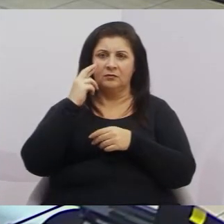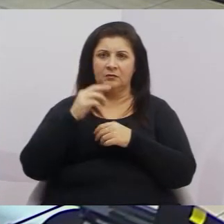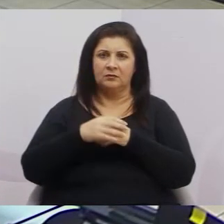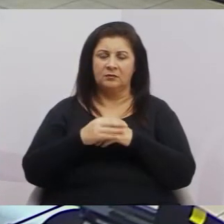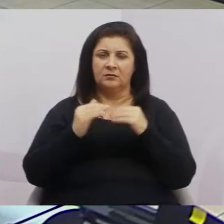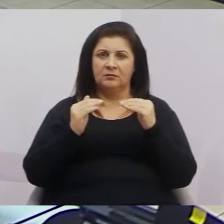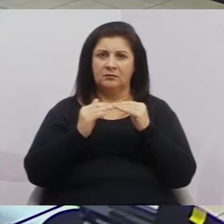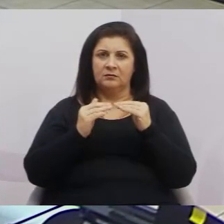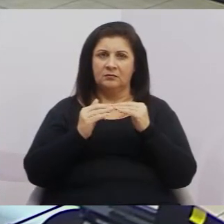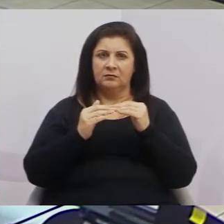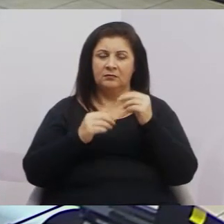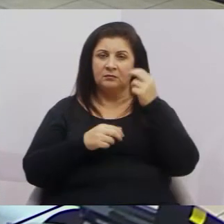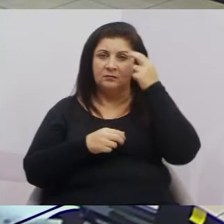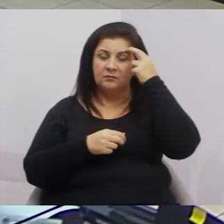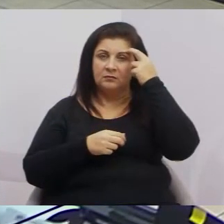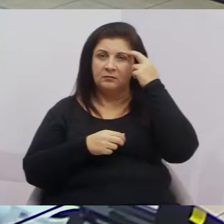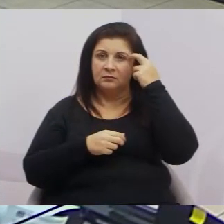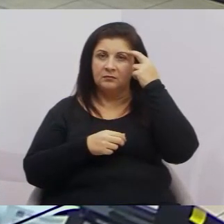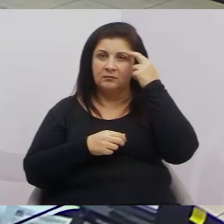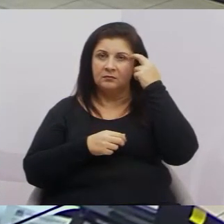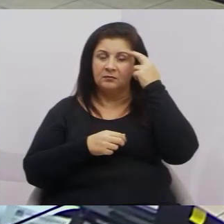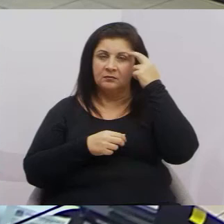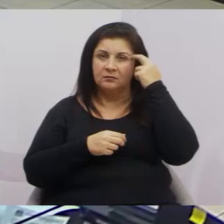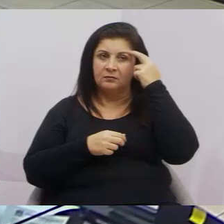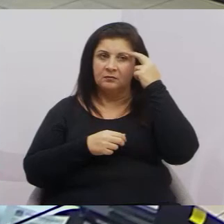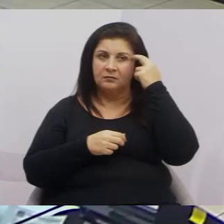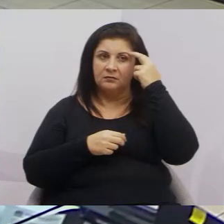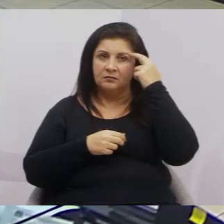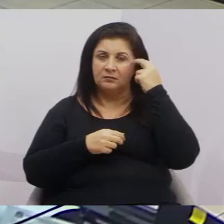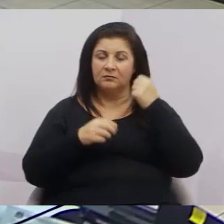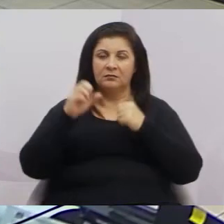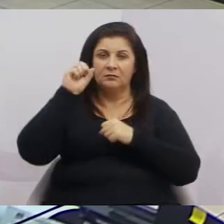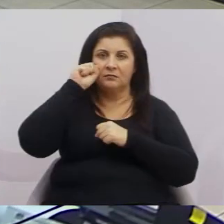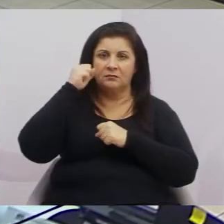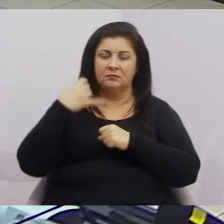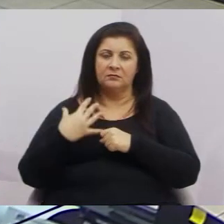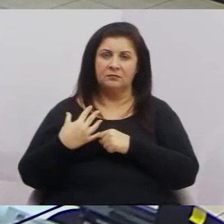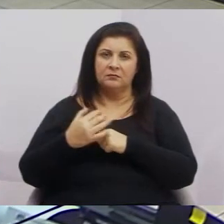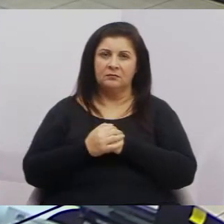Favorável. Como vota o vereador Sônia Patas Amizade.